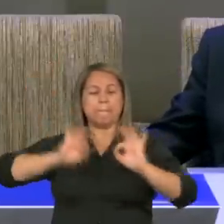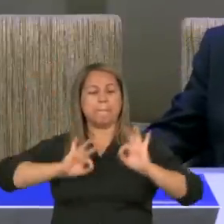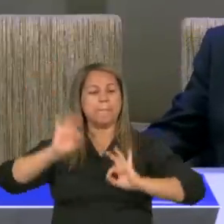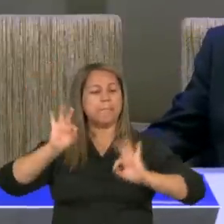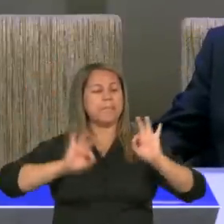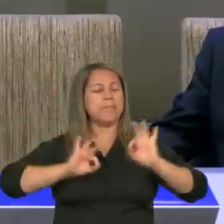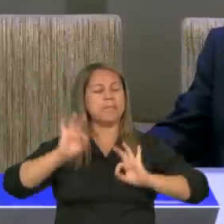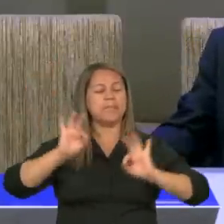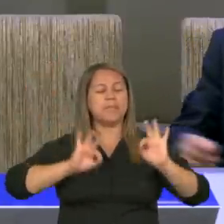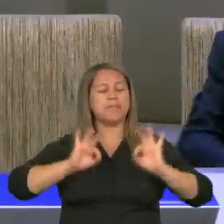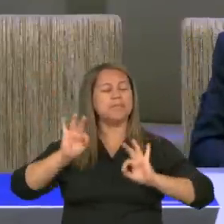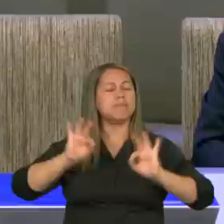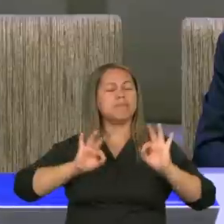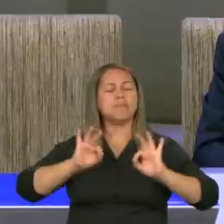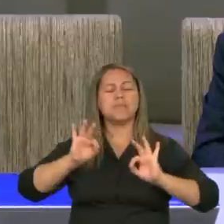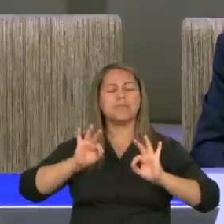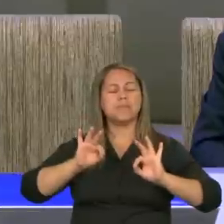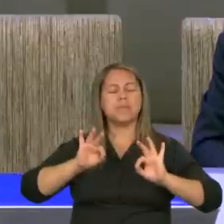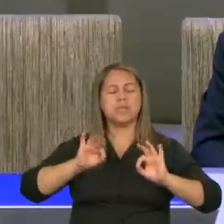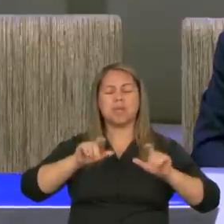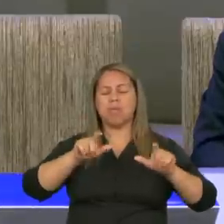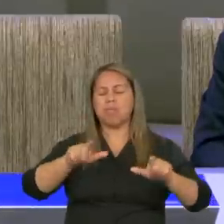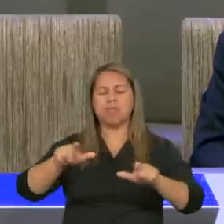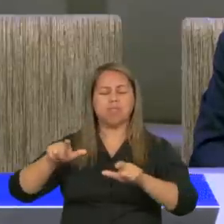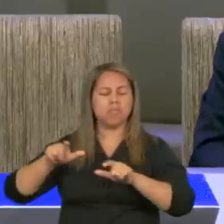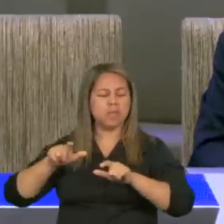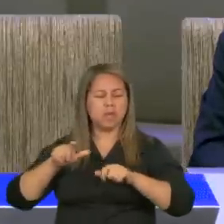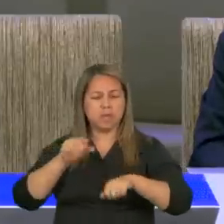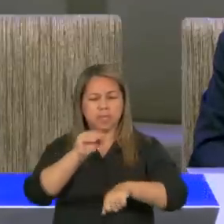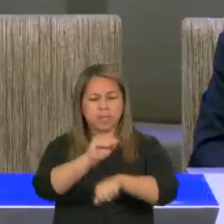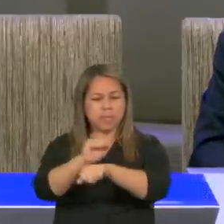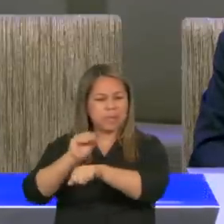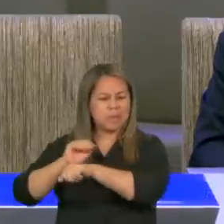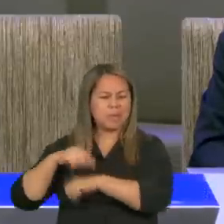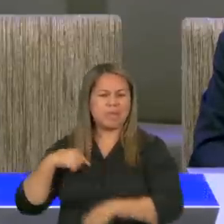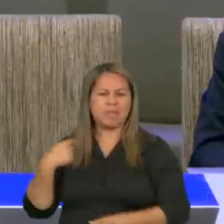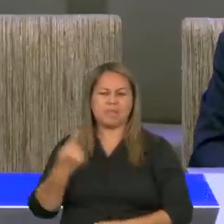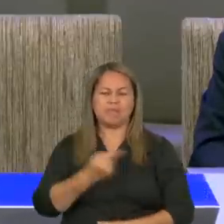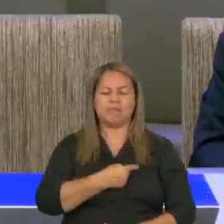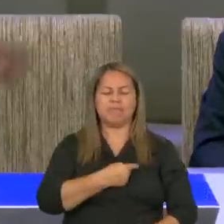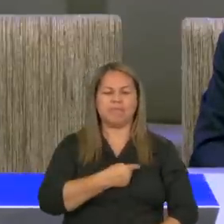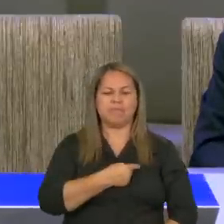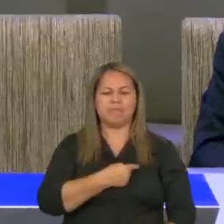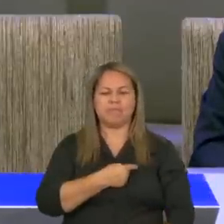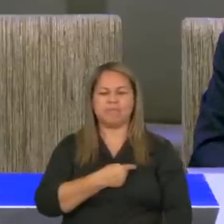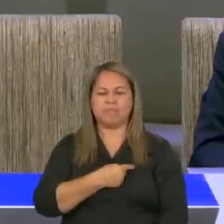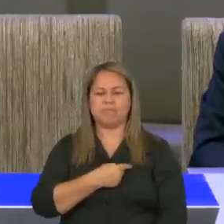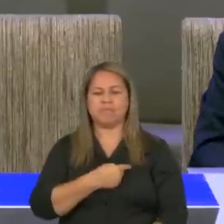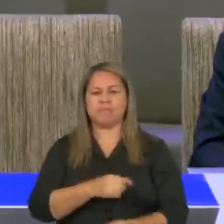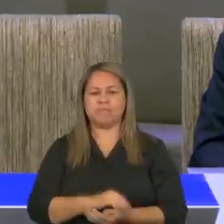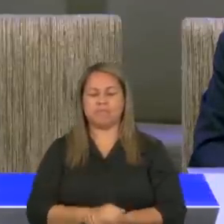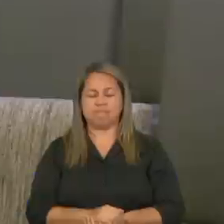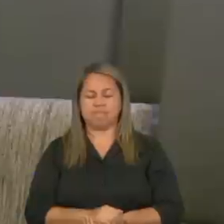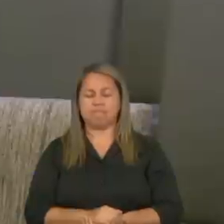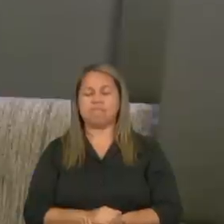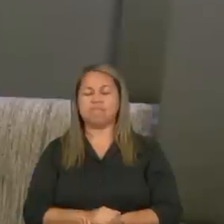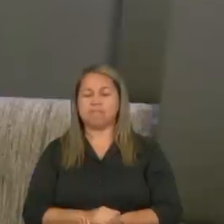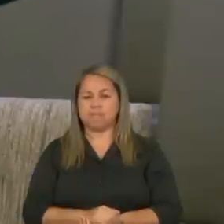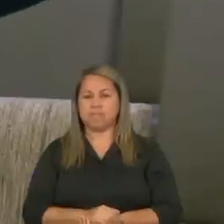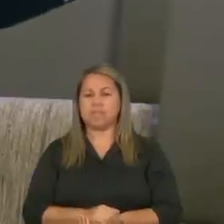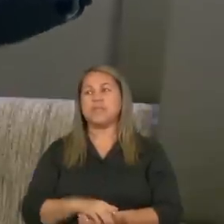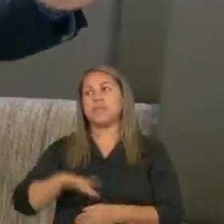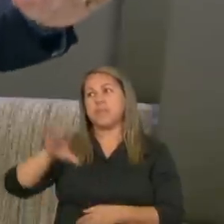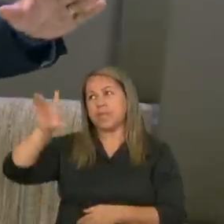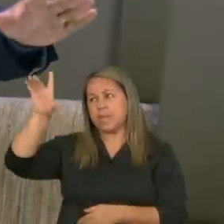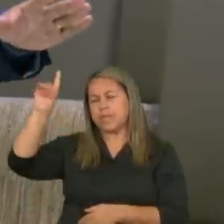um lugar, para cuidar, de nós, Deus, está cuidando, da nossa